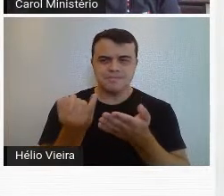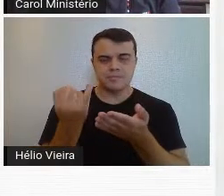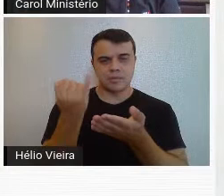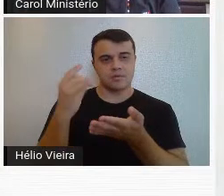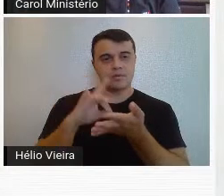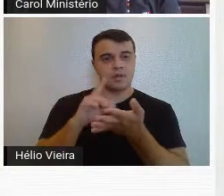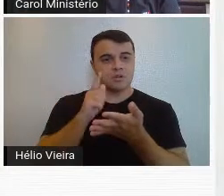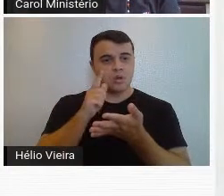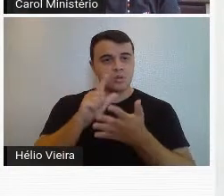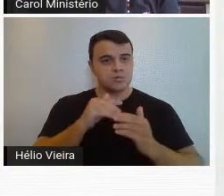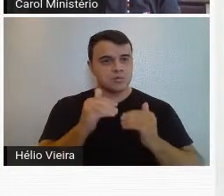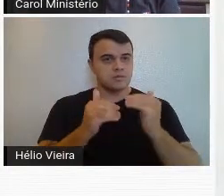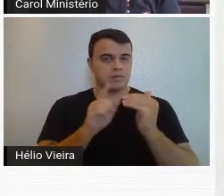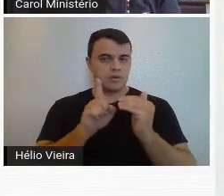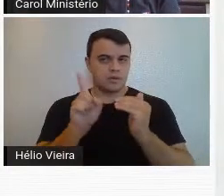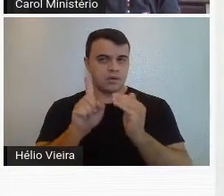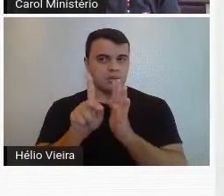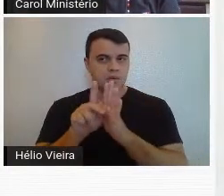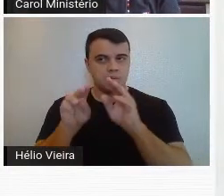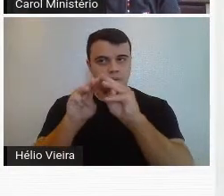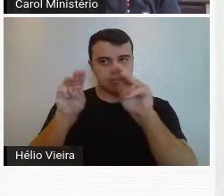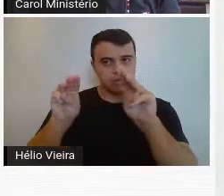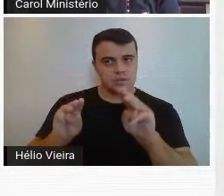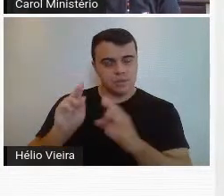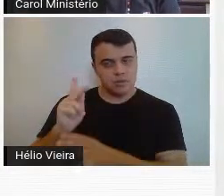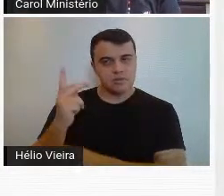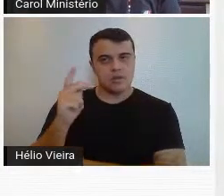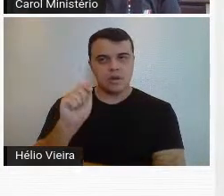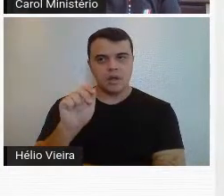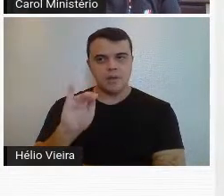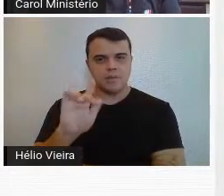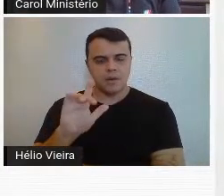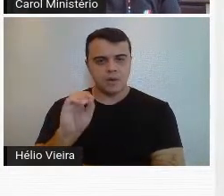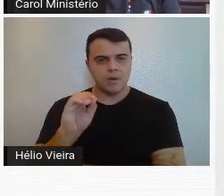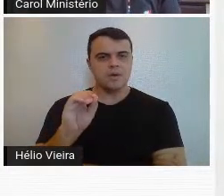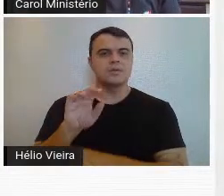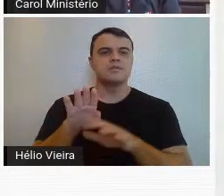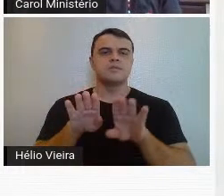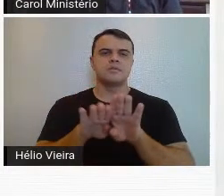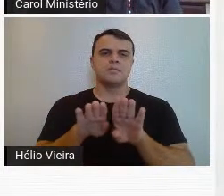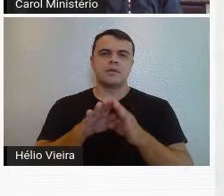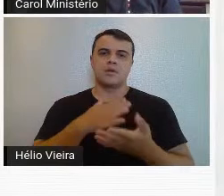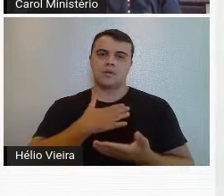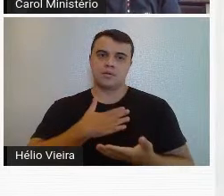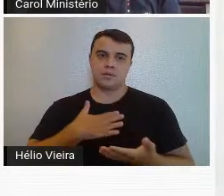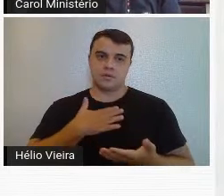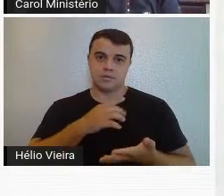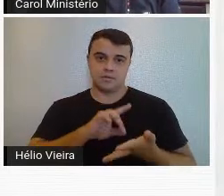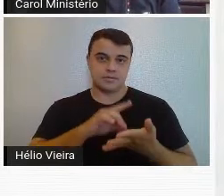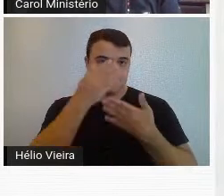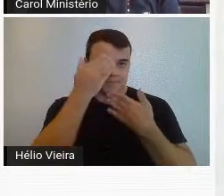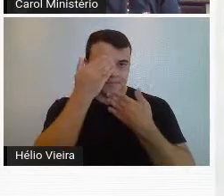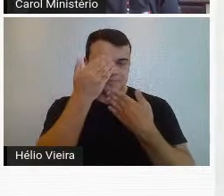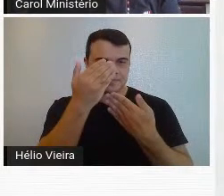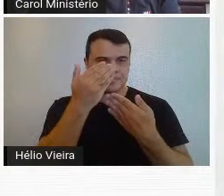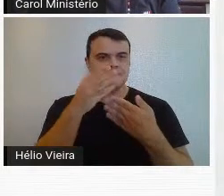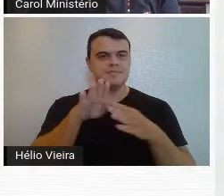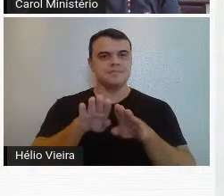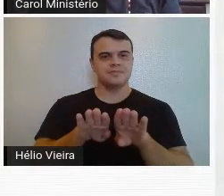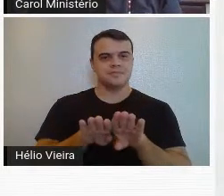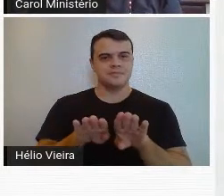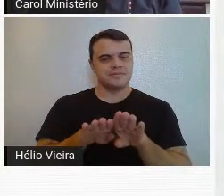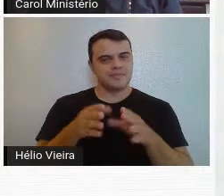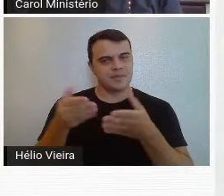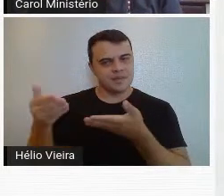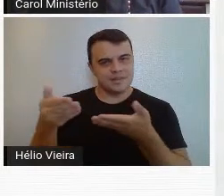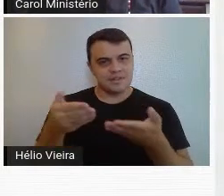que eu consegui desenvolver lá no acervo do Museu Histórico Abílio Barreto. Gostaria também de agradecer também muito pela